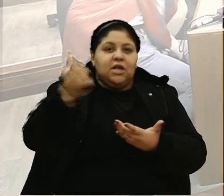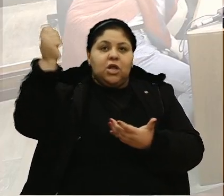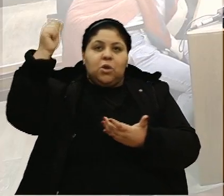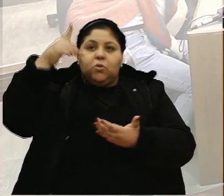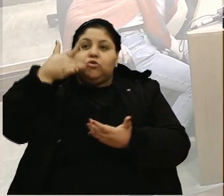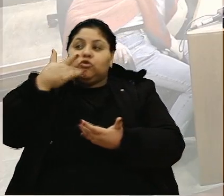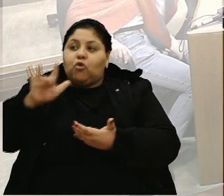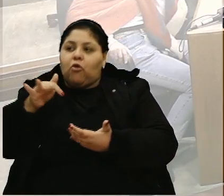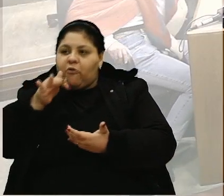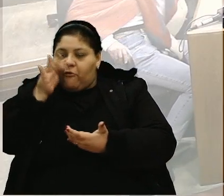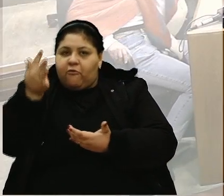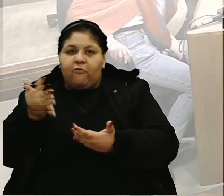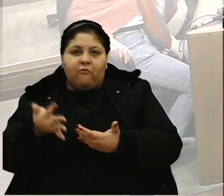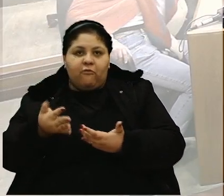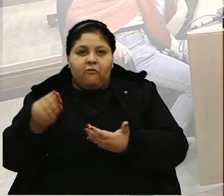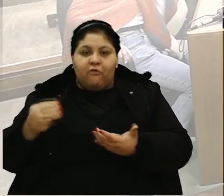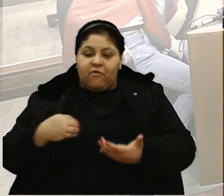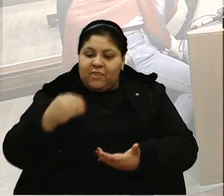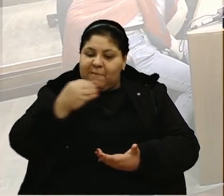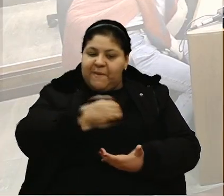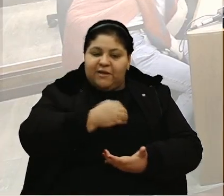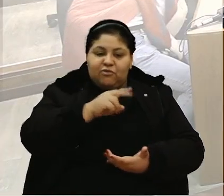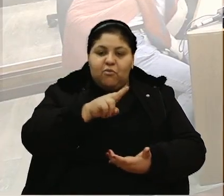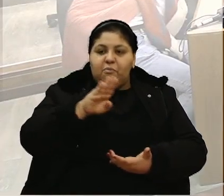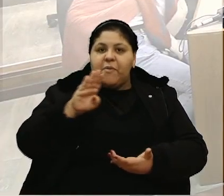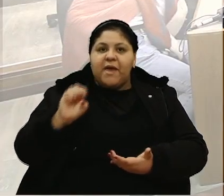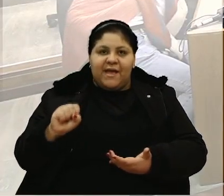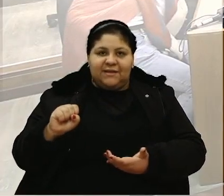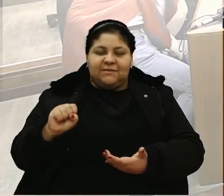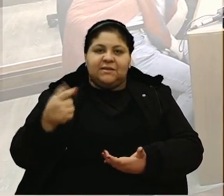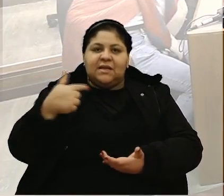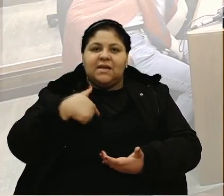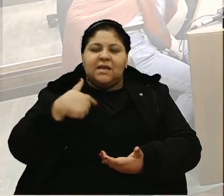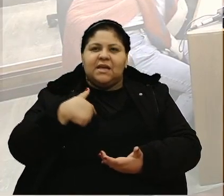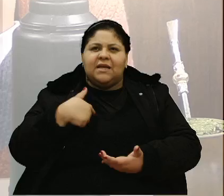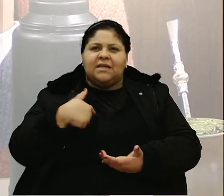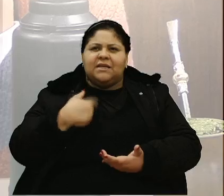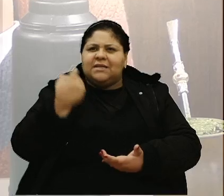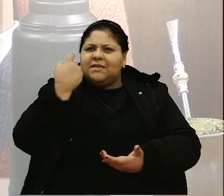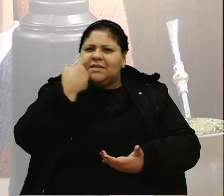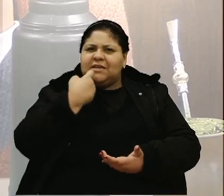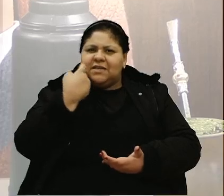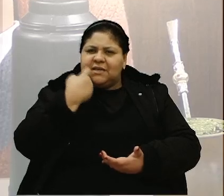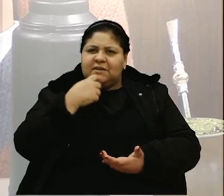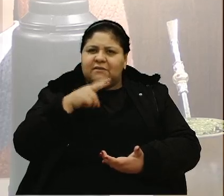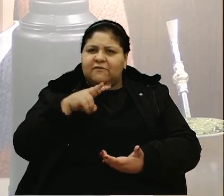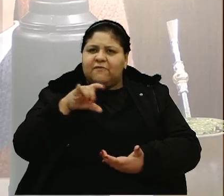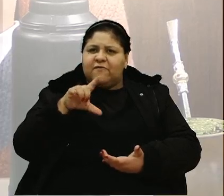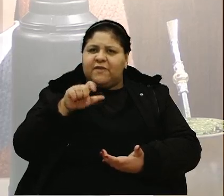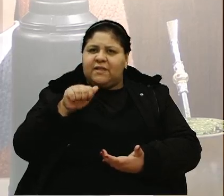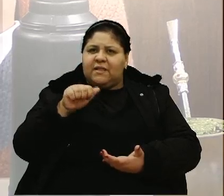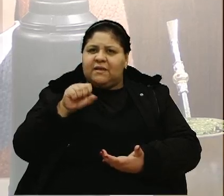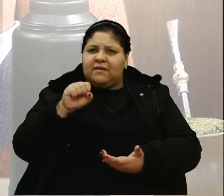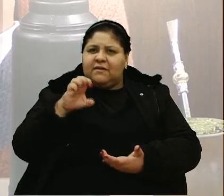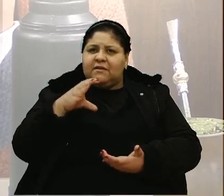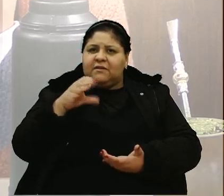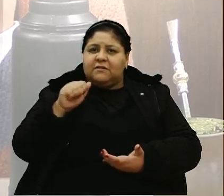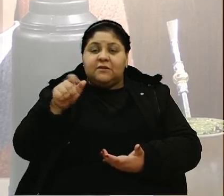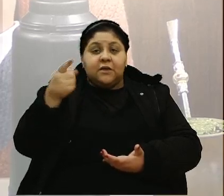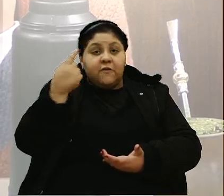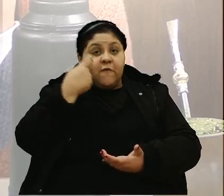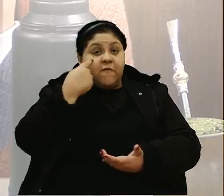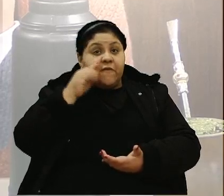e nem médico nas UBS. Eu tive sexta-feira em Vila Seca e vejam a